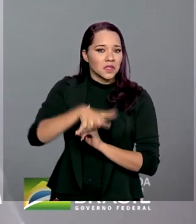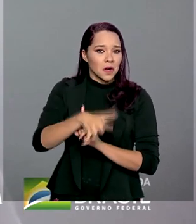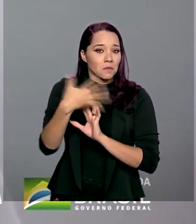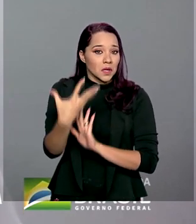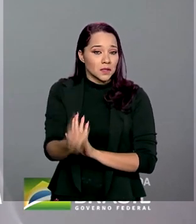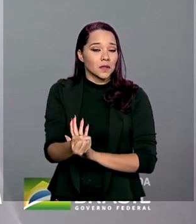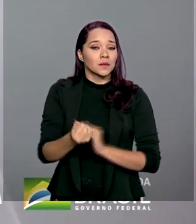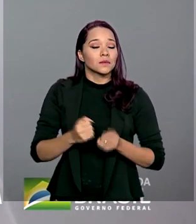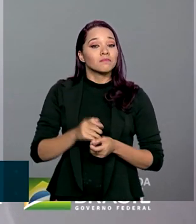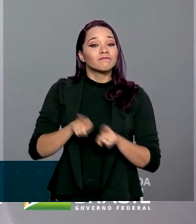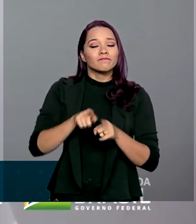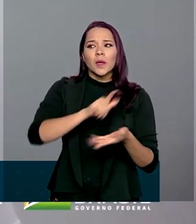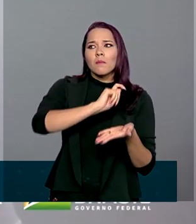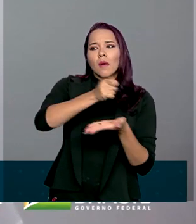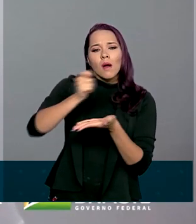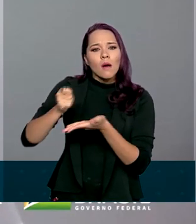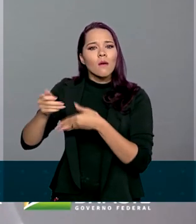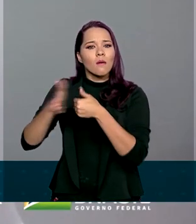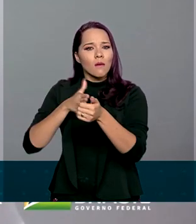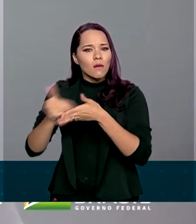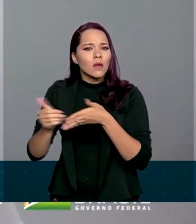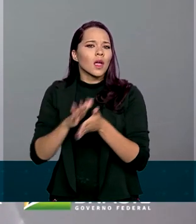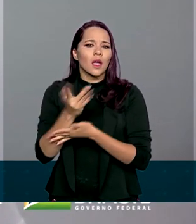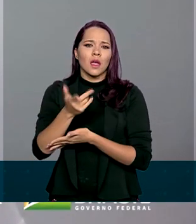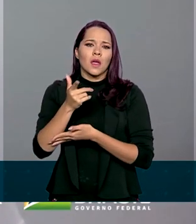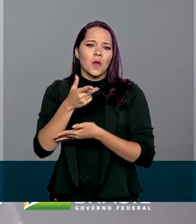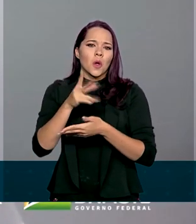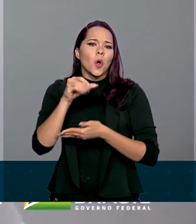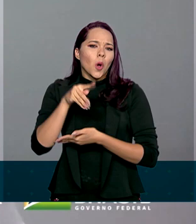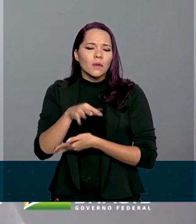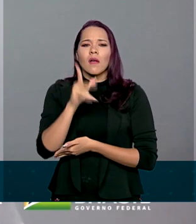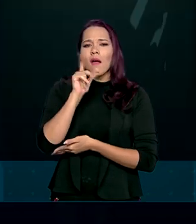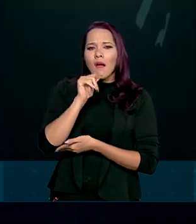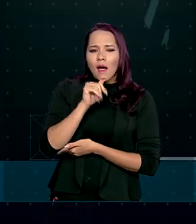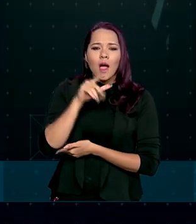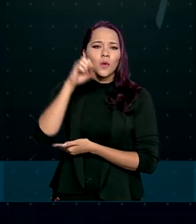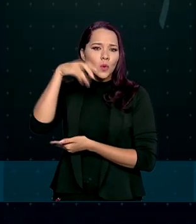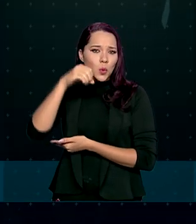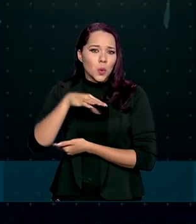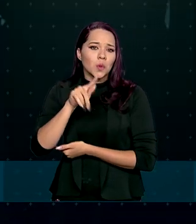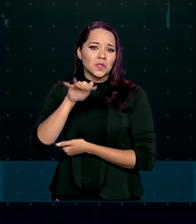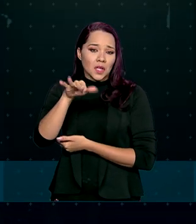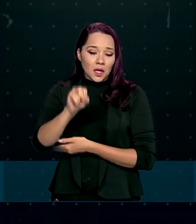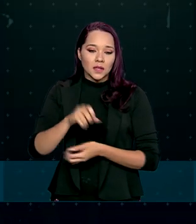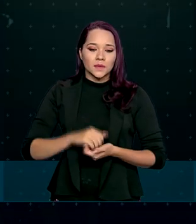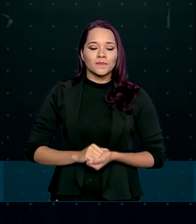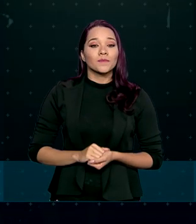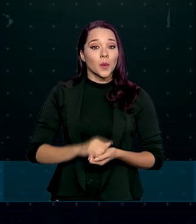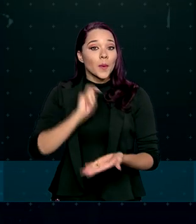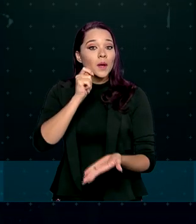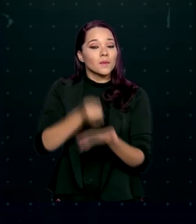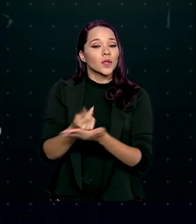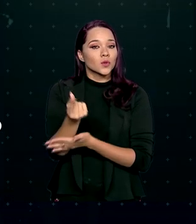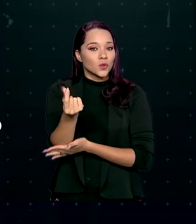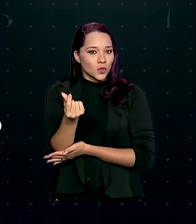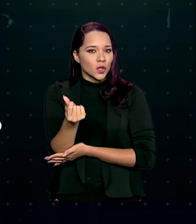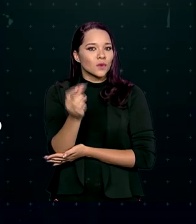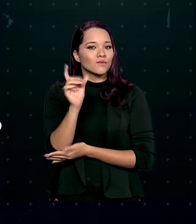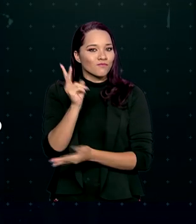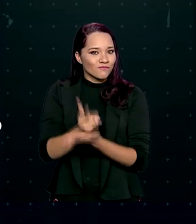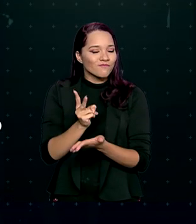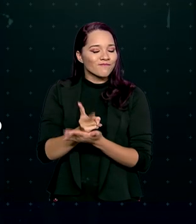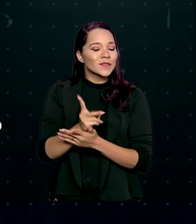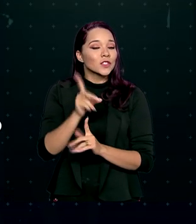e pagando qualquer conta de água, luz, gás e telefone. O pagamento em espécie será sempre aos